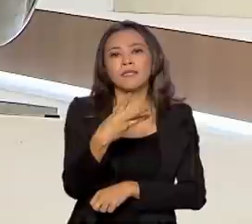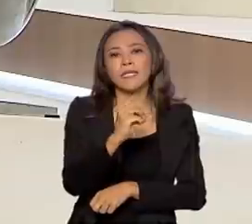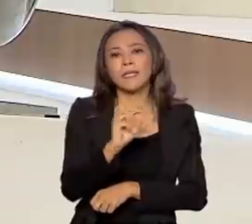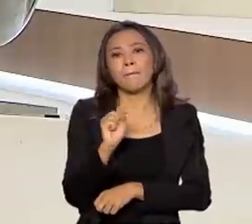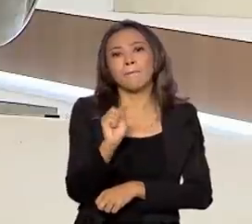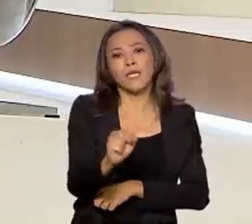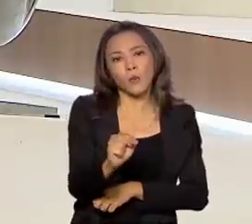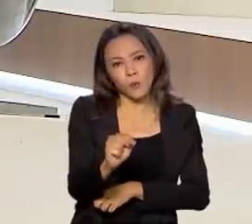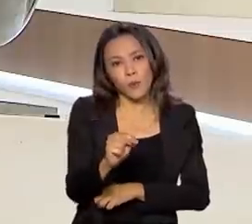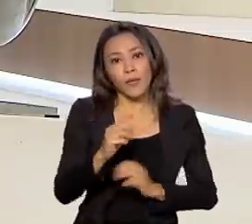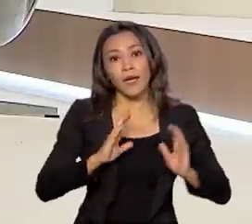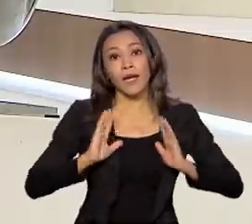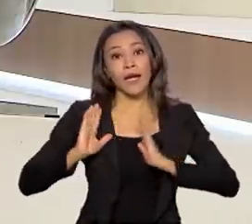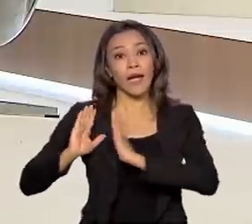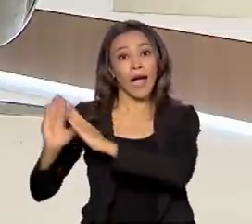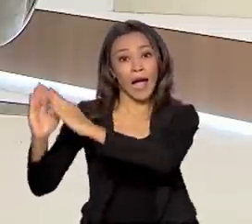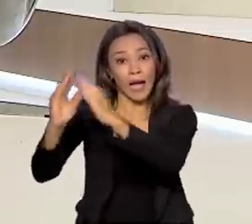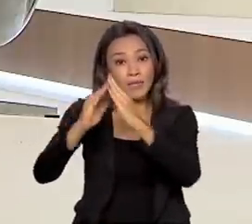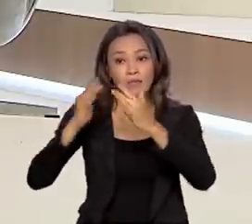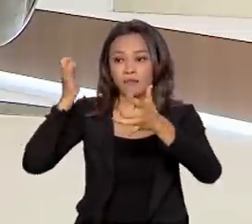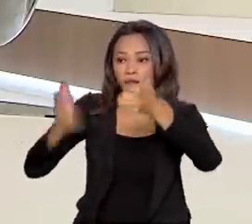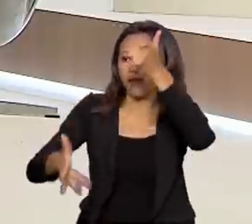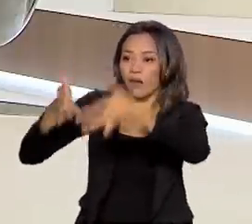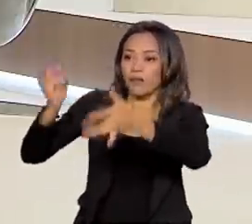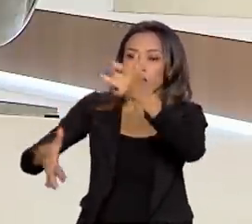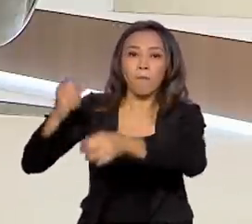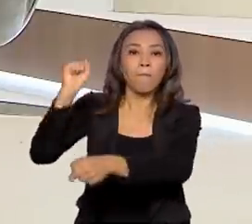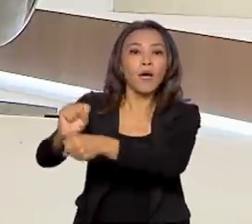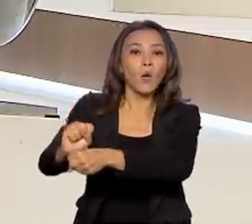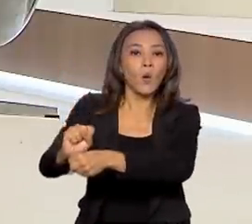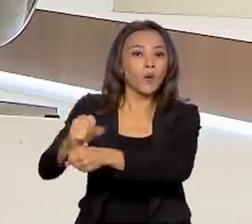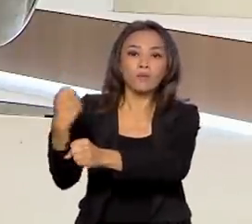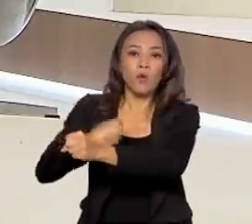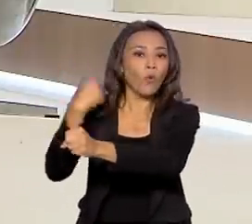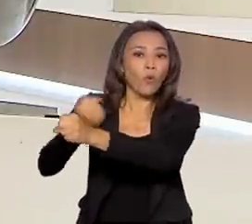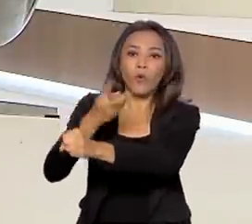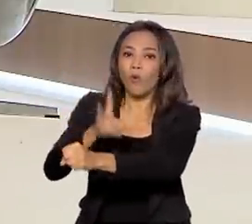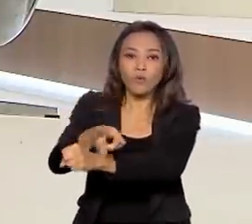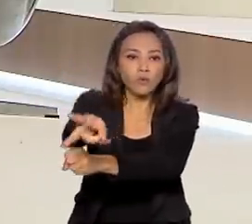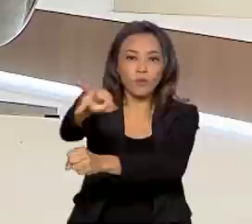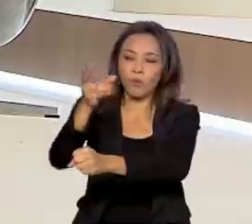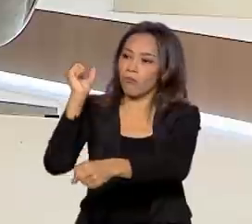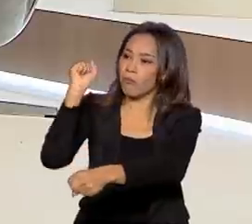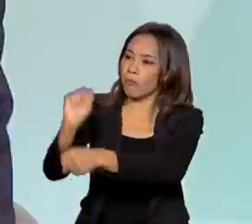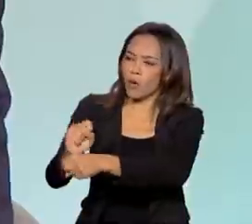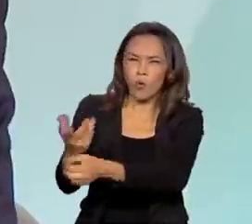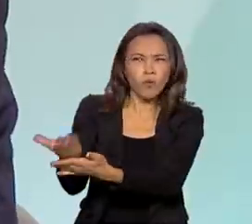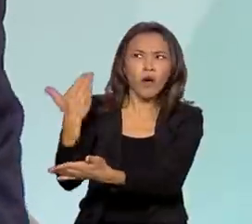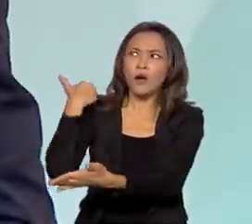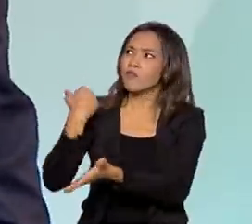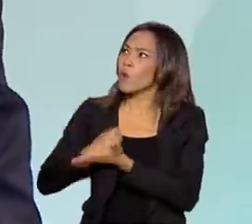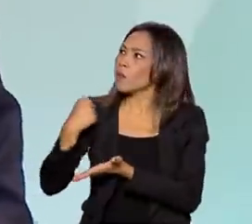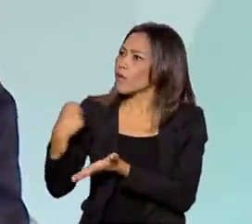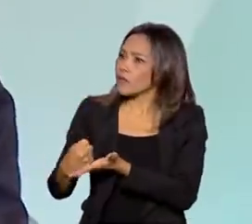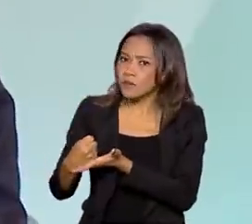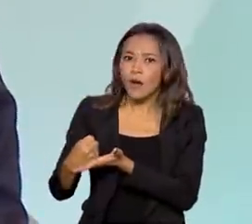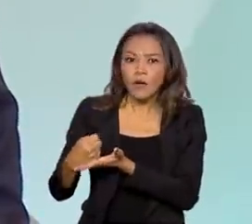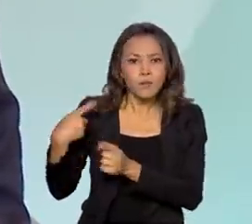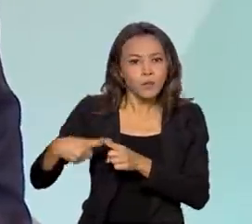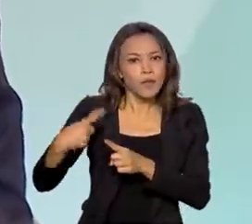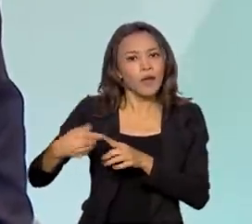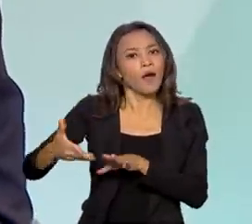habitacionais paralisadas. Como é que pode em algum momento isso ter sido contratado e se foi contratado porque era